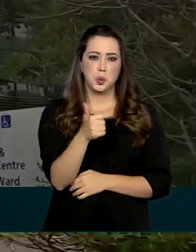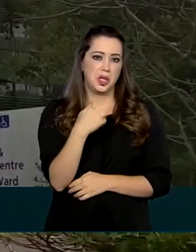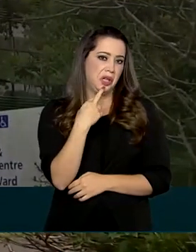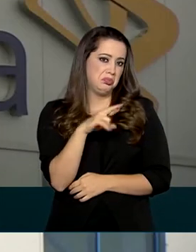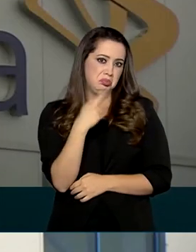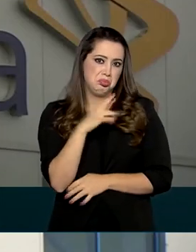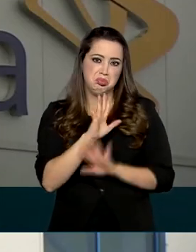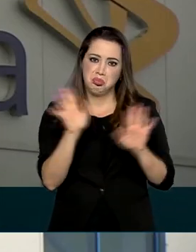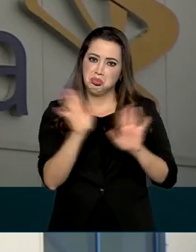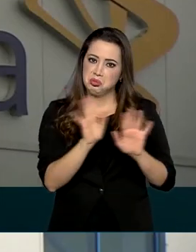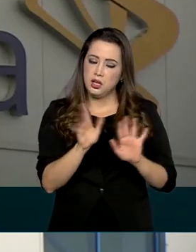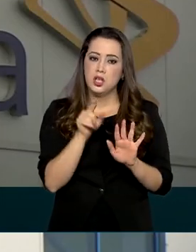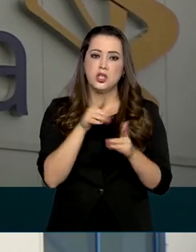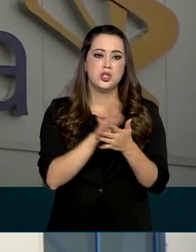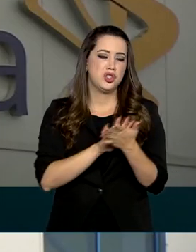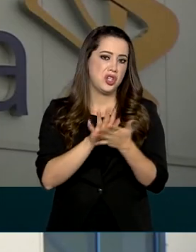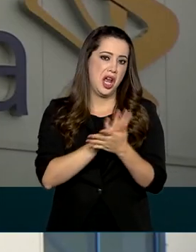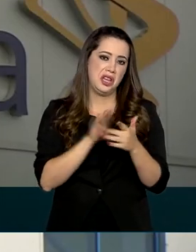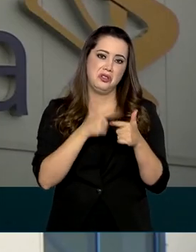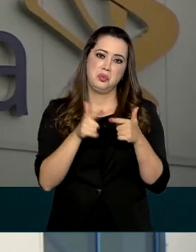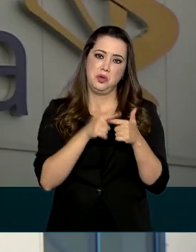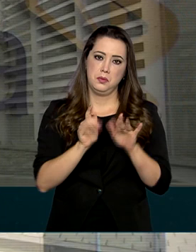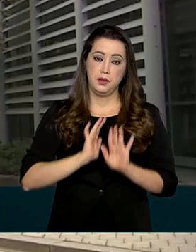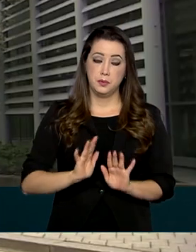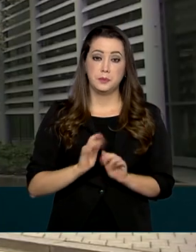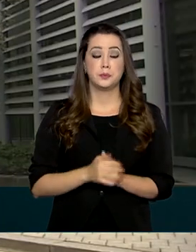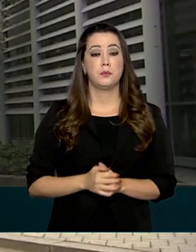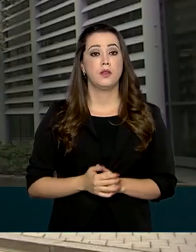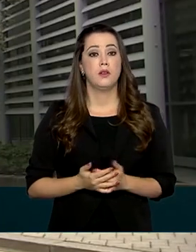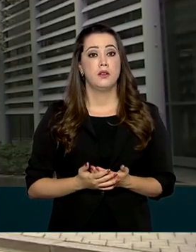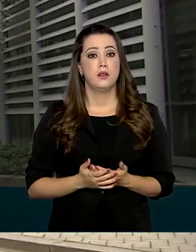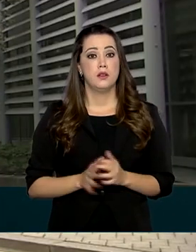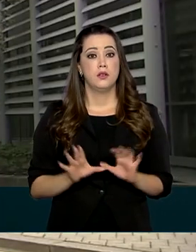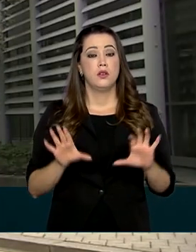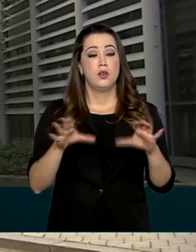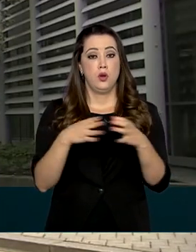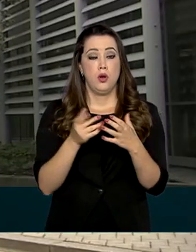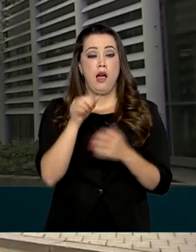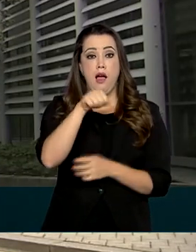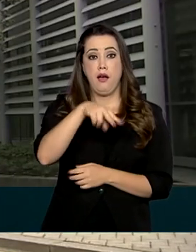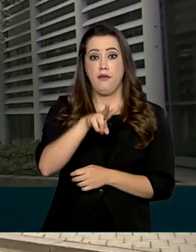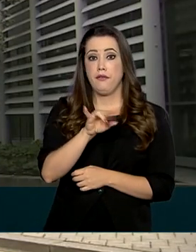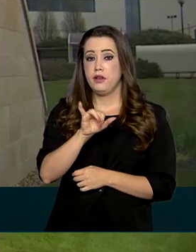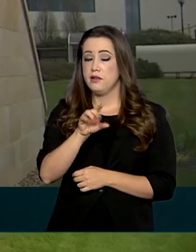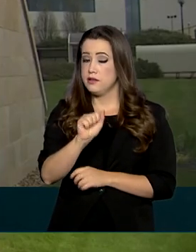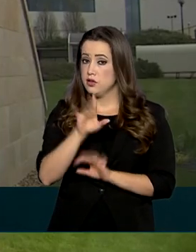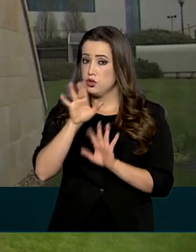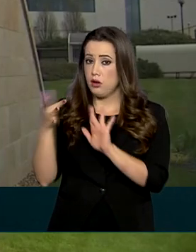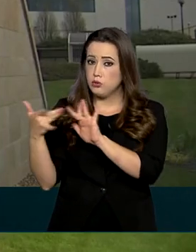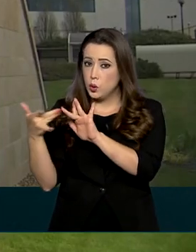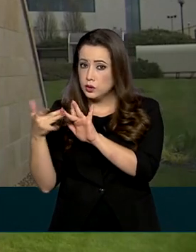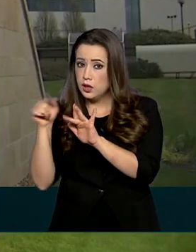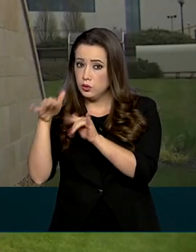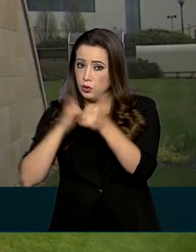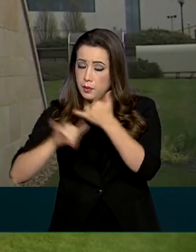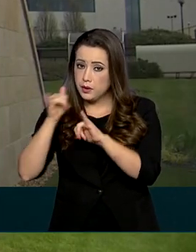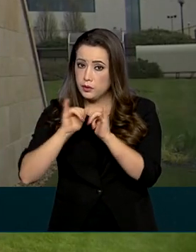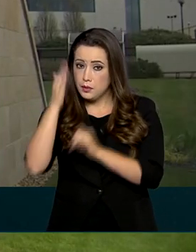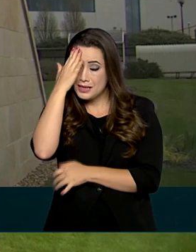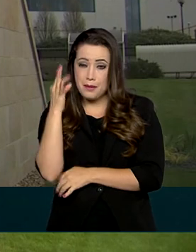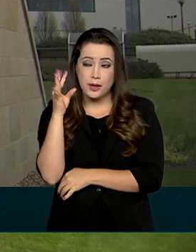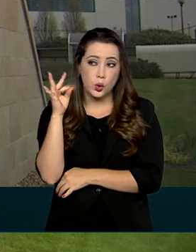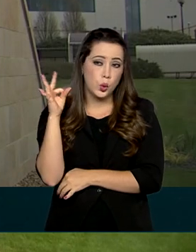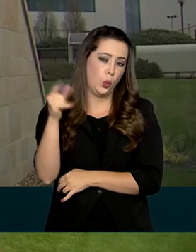eventos adversos graves em voluntários. A agência já está em contato com o laboratório para o acesso a todas as